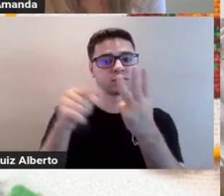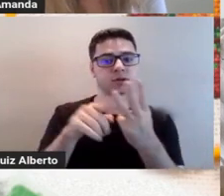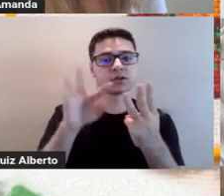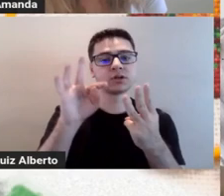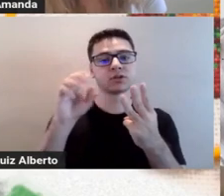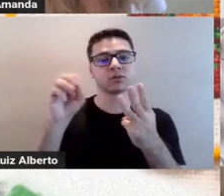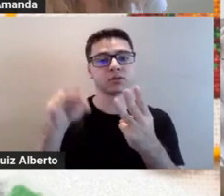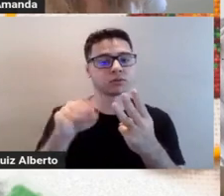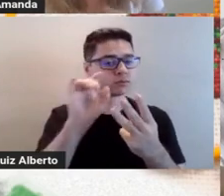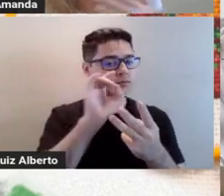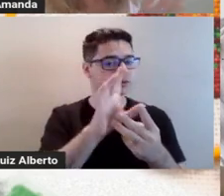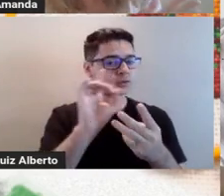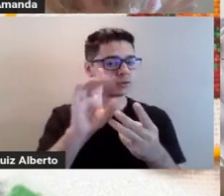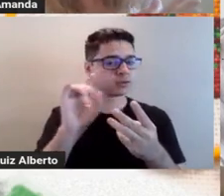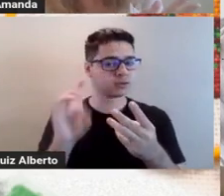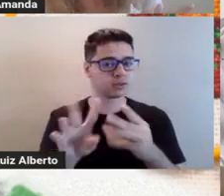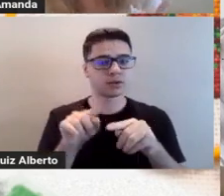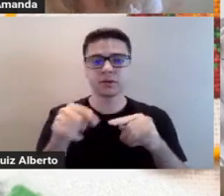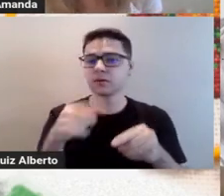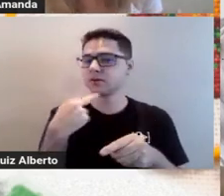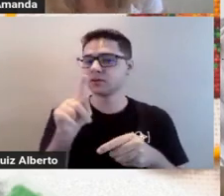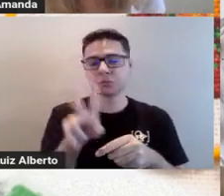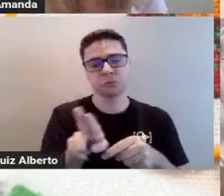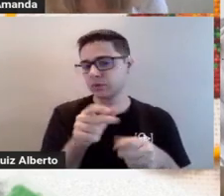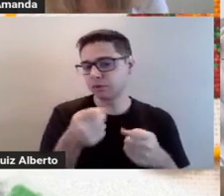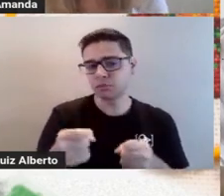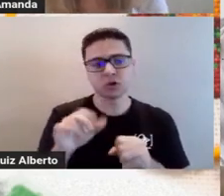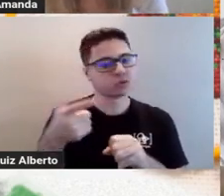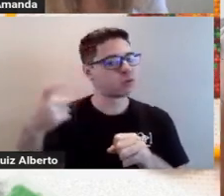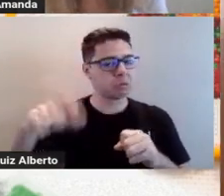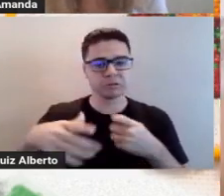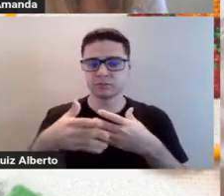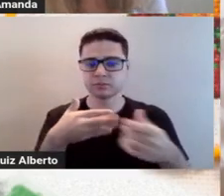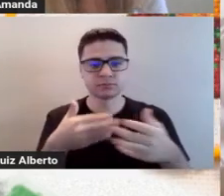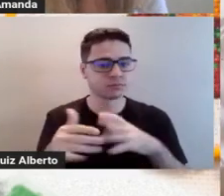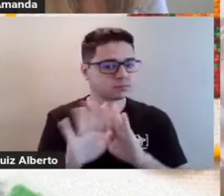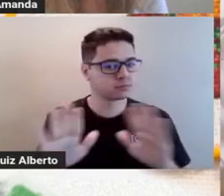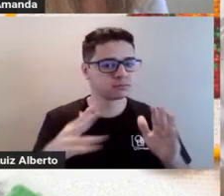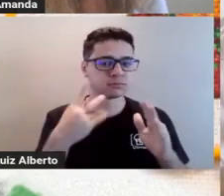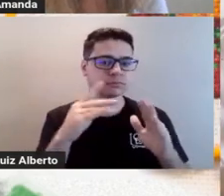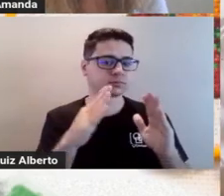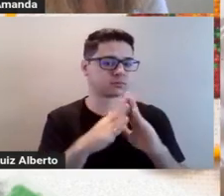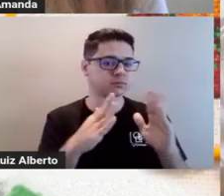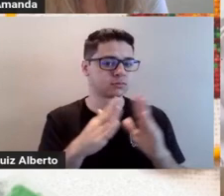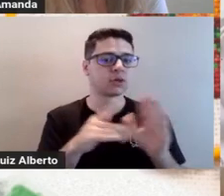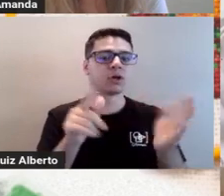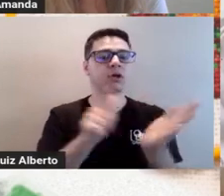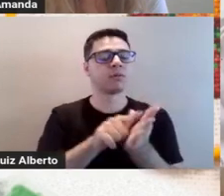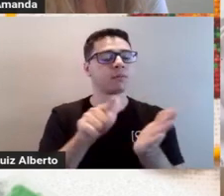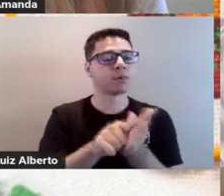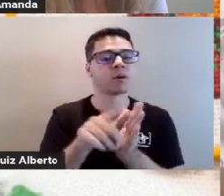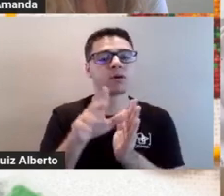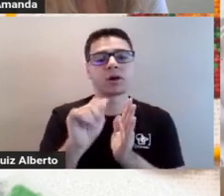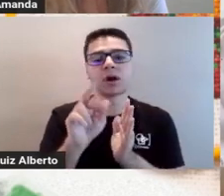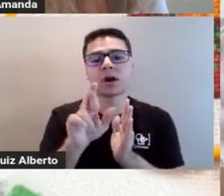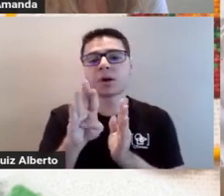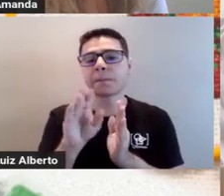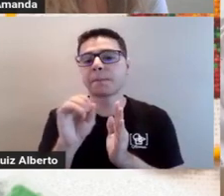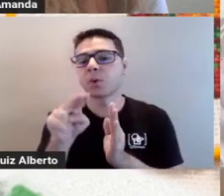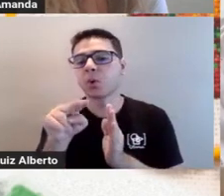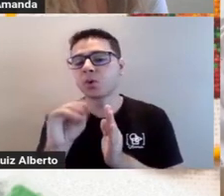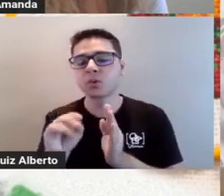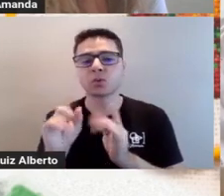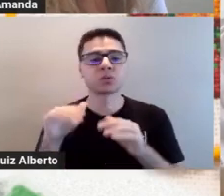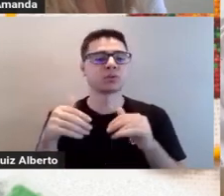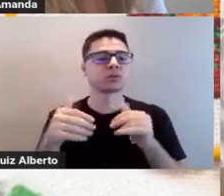linha. Mas, como eu falei com vocês, vocês podem usar outras linhas que vocês tenham em casa. Papel carbono. Esse papel é aquele